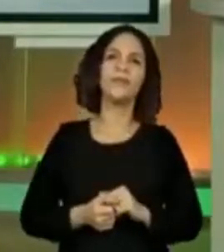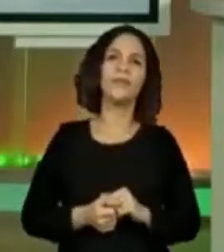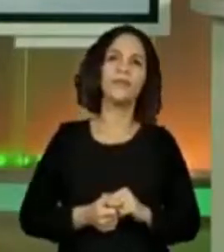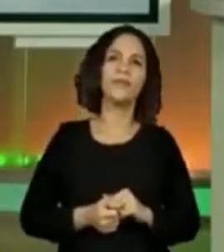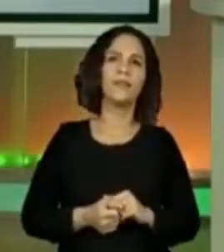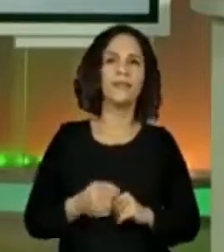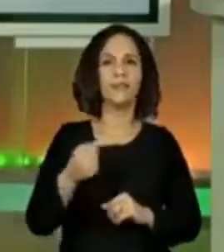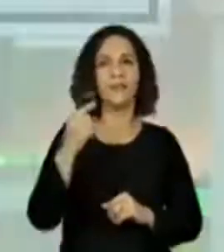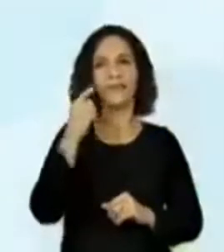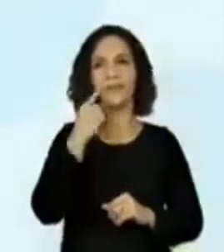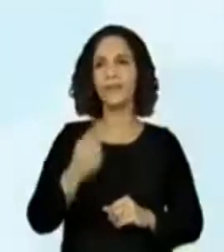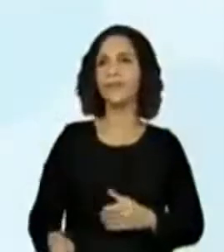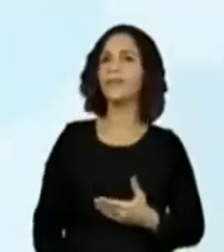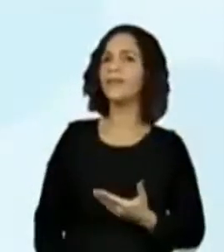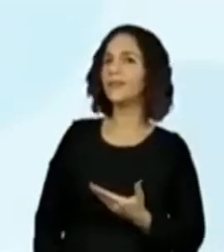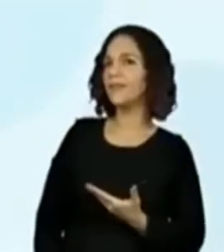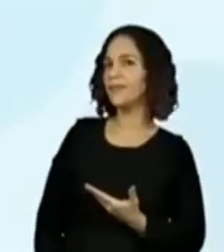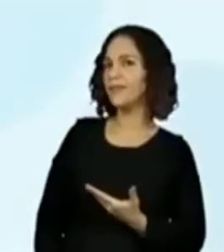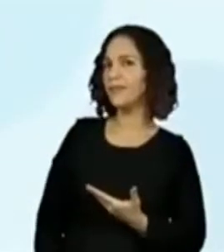favor. Olha lá.